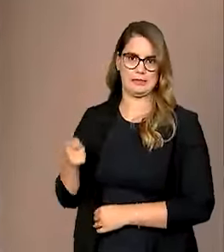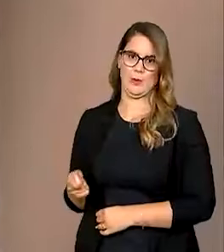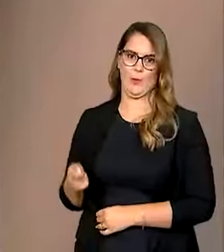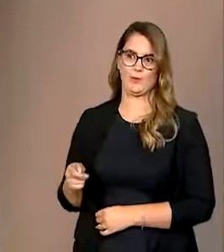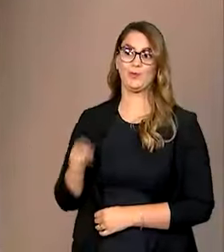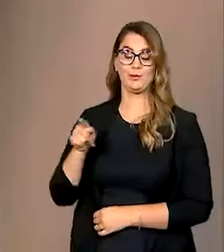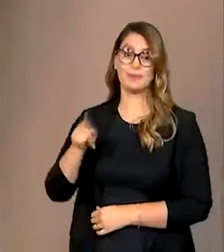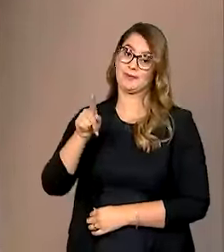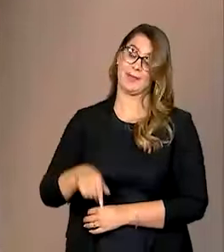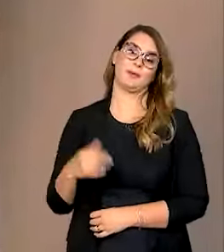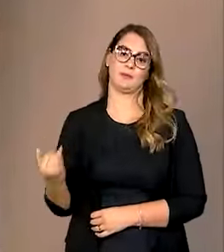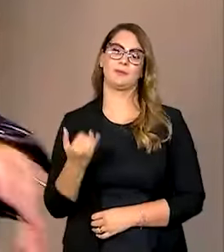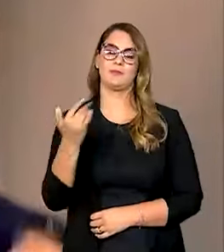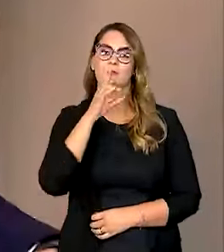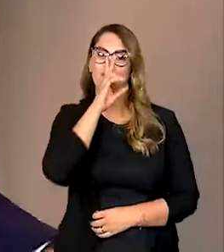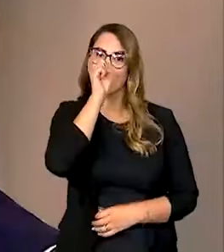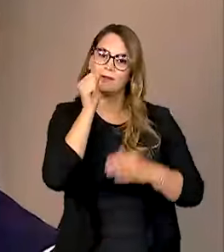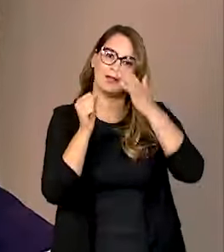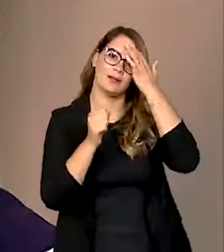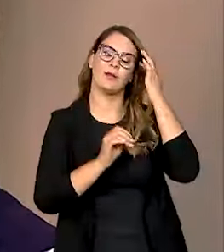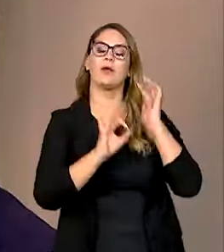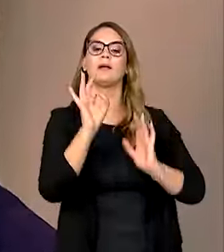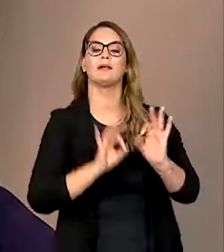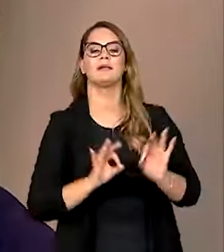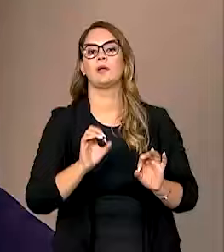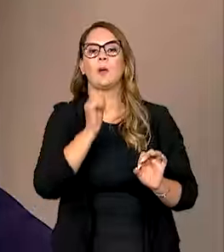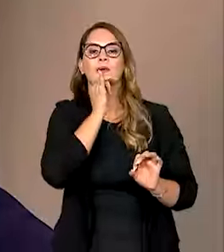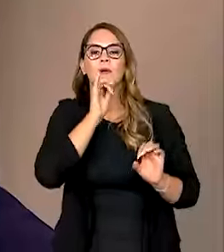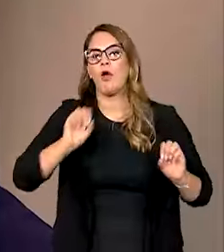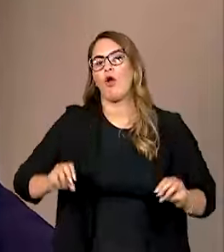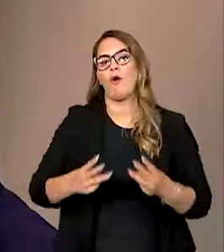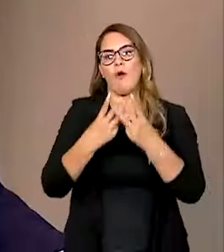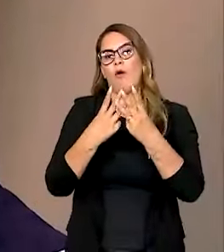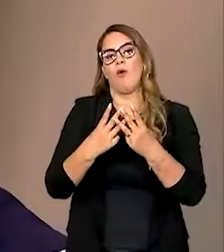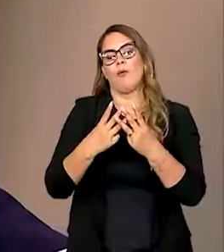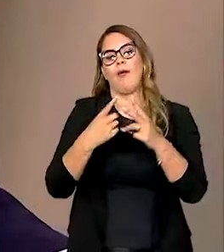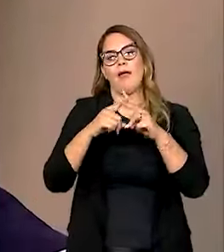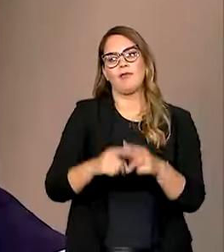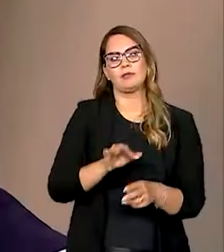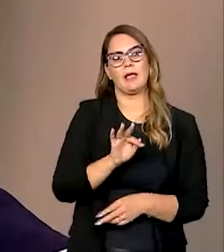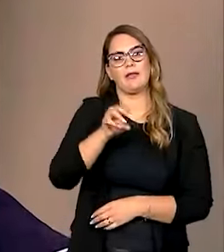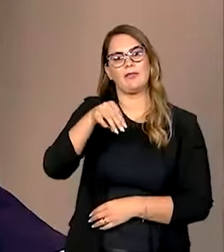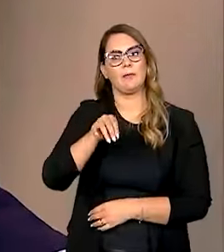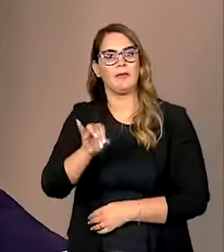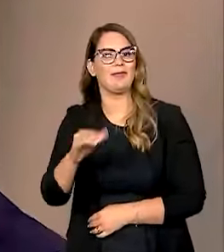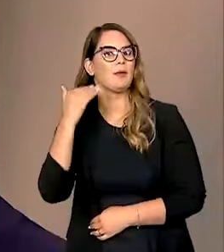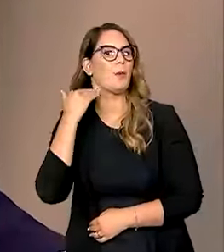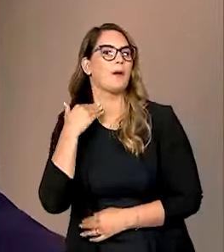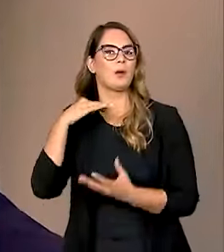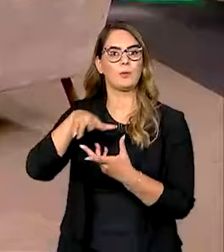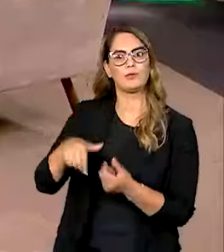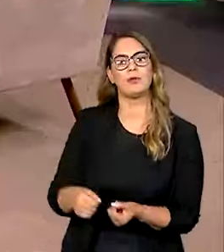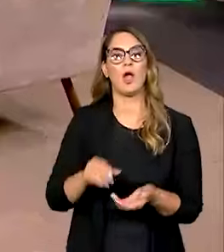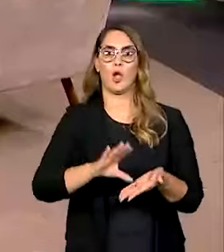Então, isso também é muito importante. O fortalecimento das organizações, como a ONU, a reforma, por exemplo, do FMI, do Banco Mundial. Conselho